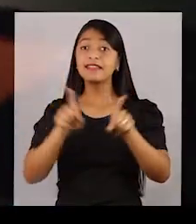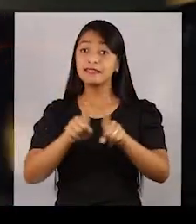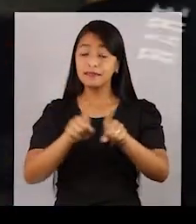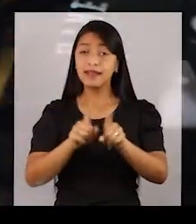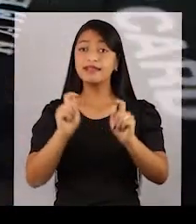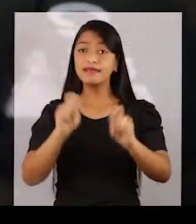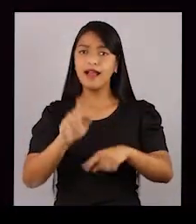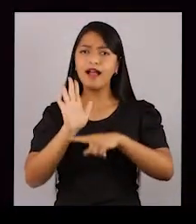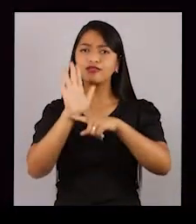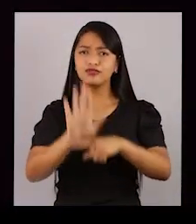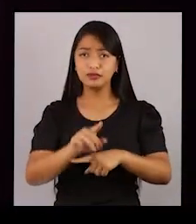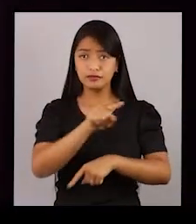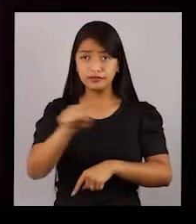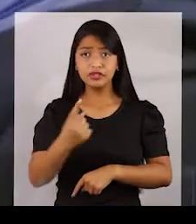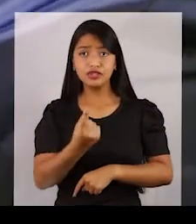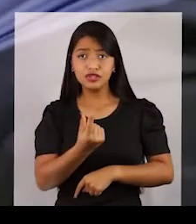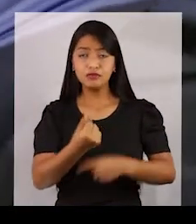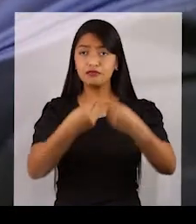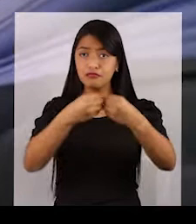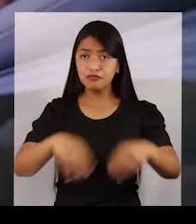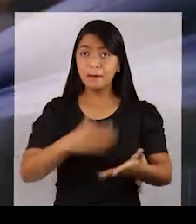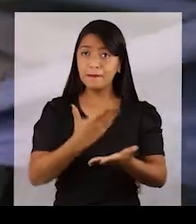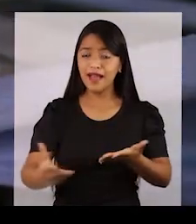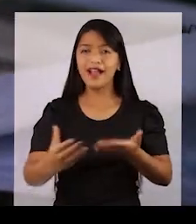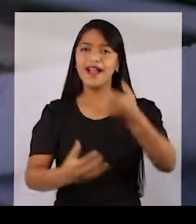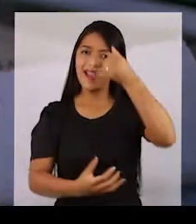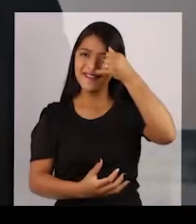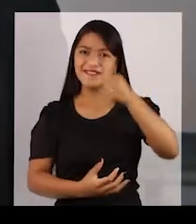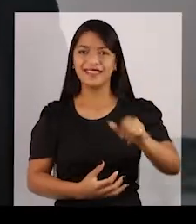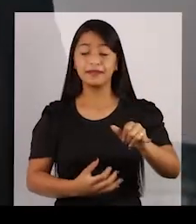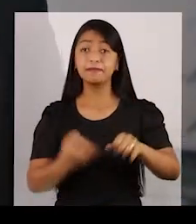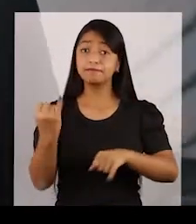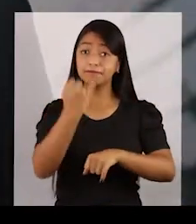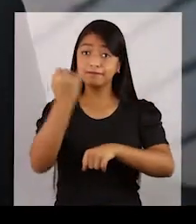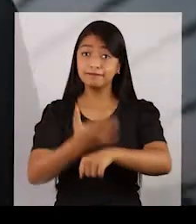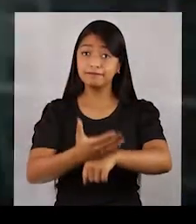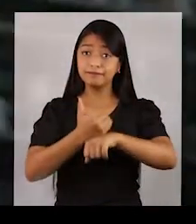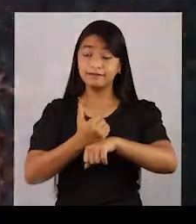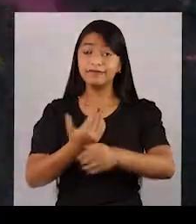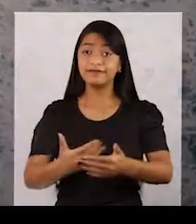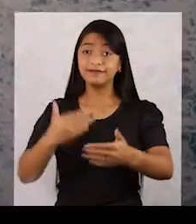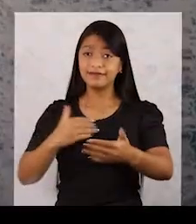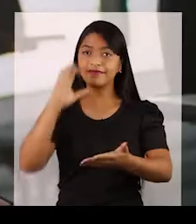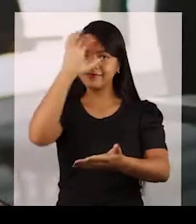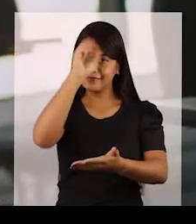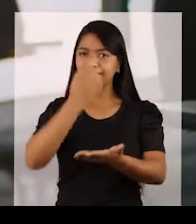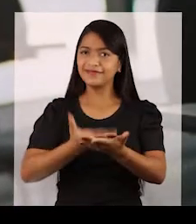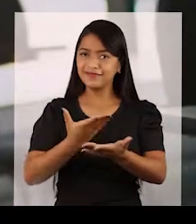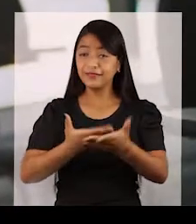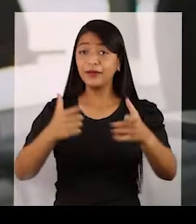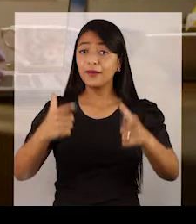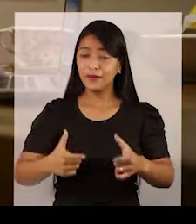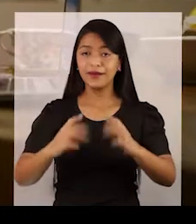prejudicam nossas vidas. E quanto mais cedo ela estiver presente, melhor. Nas